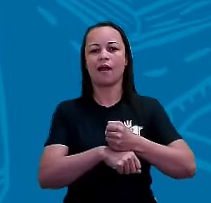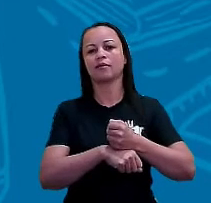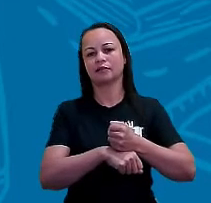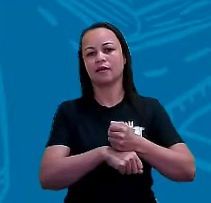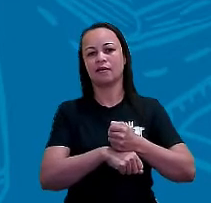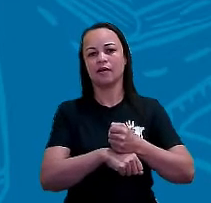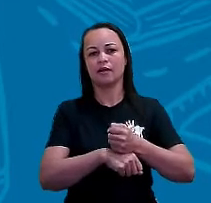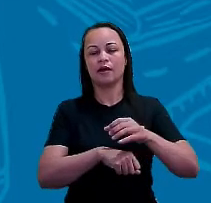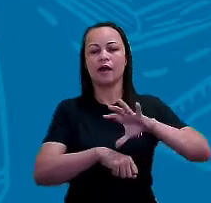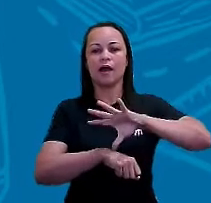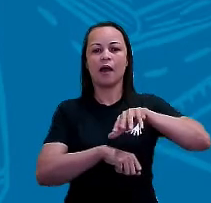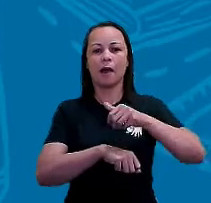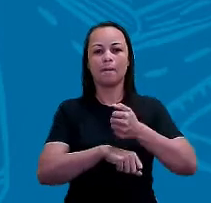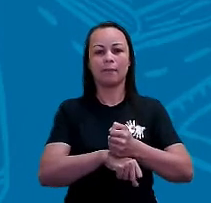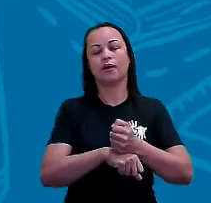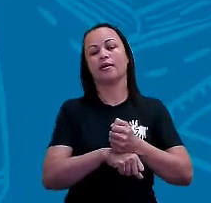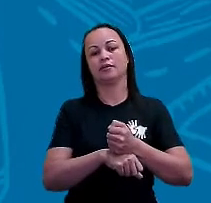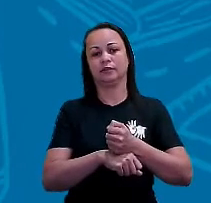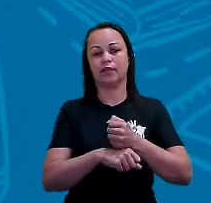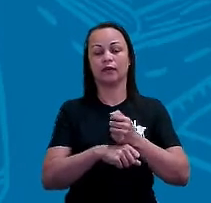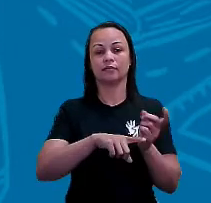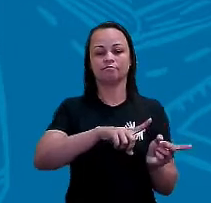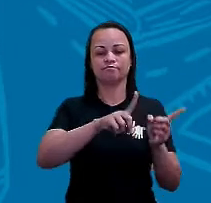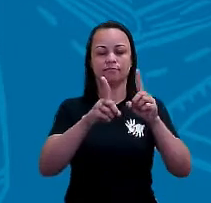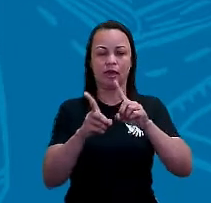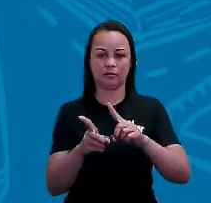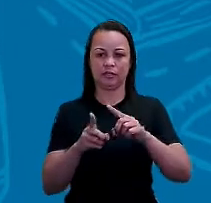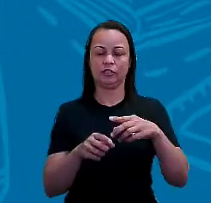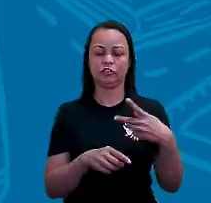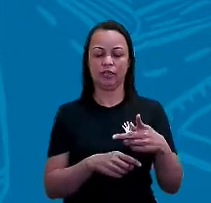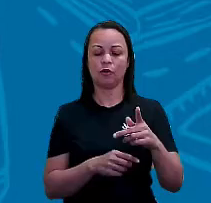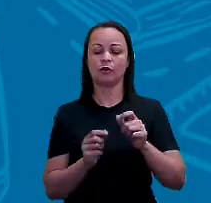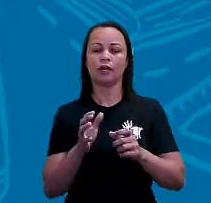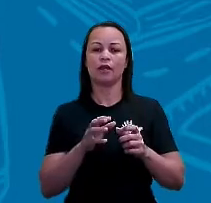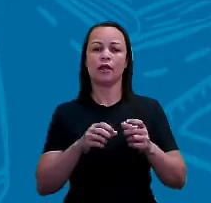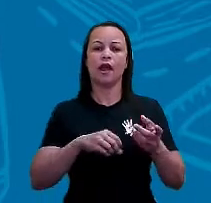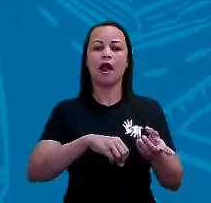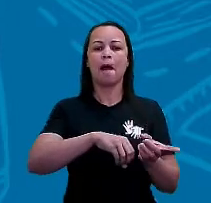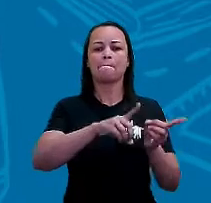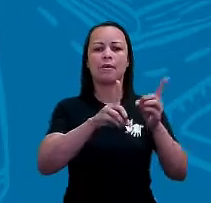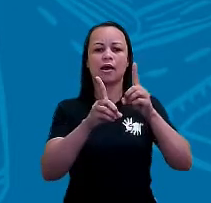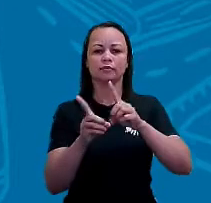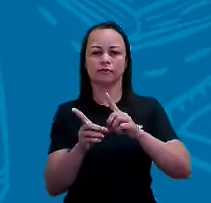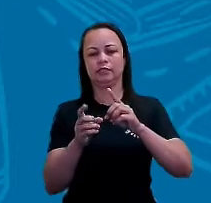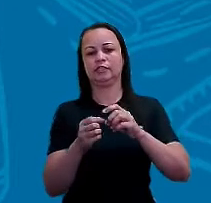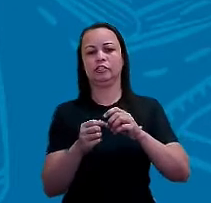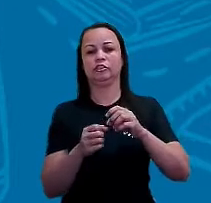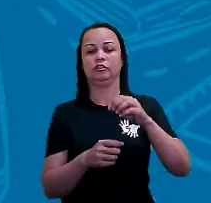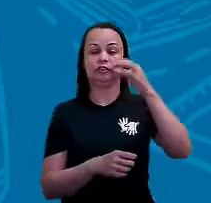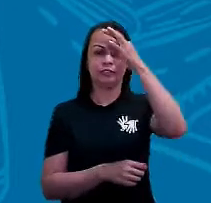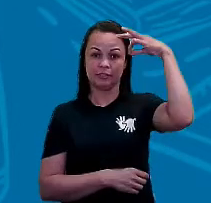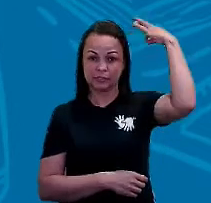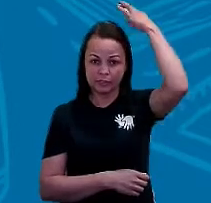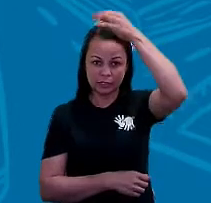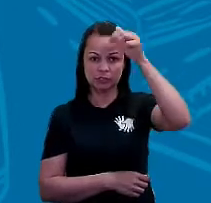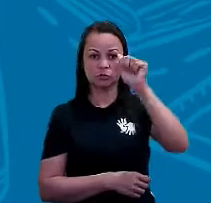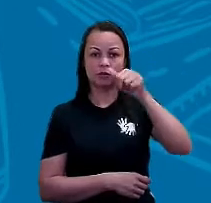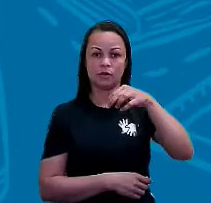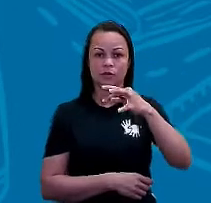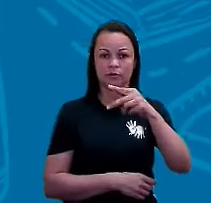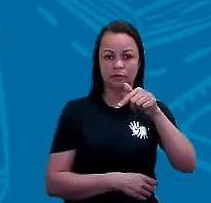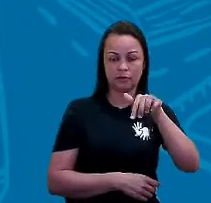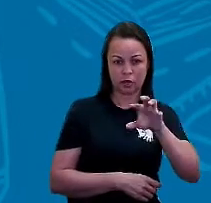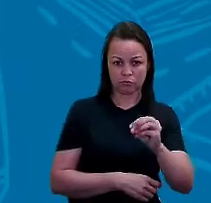Lá na Praça da Matriz, está a Matriz de Santo Antão, a Igreja Matriz de Santo Antão, né? E essa